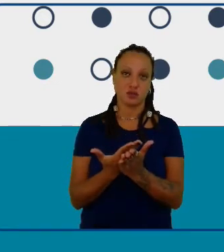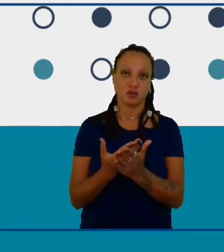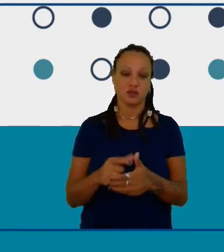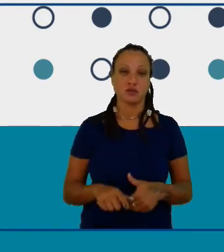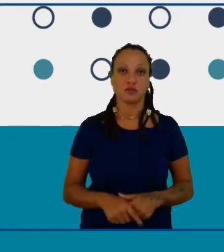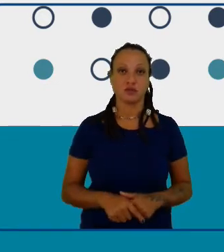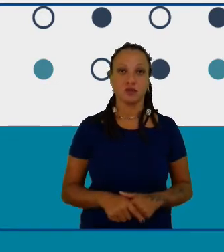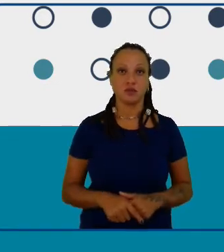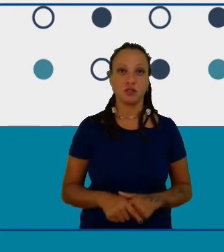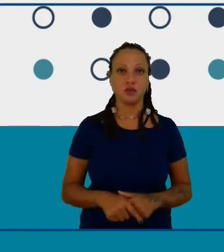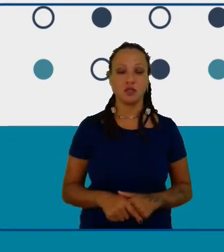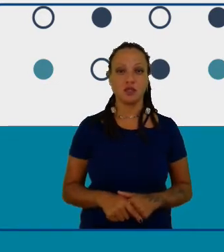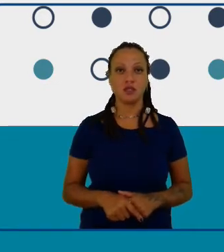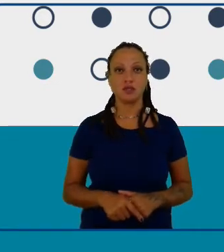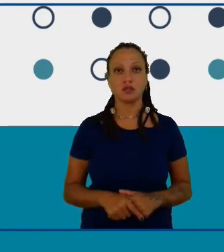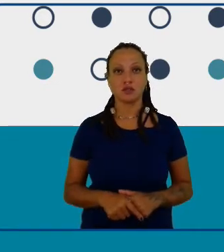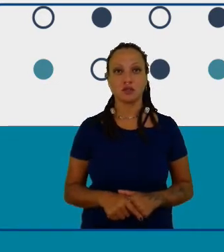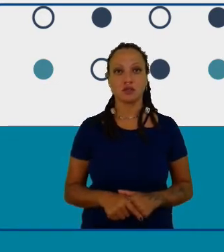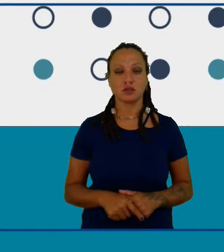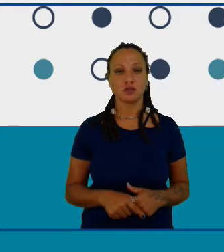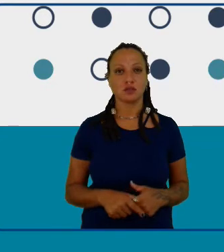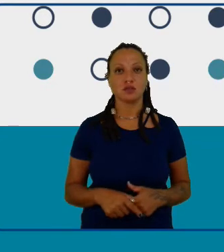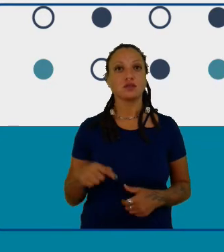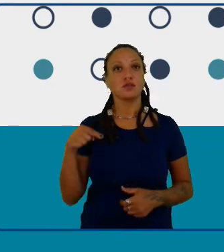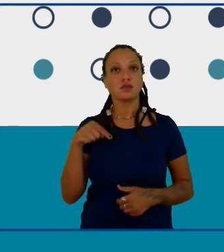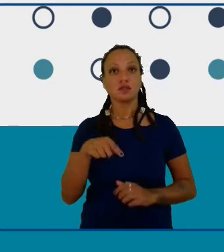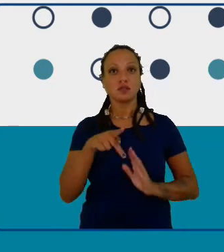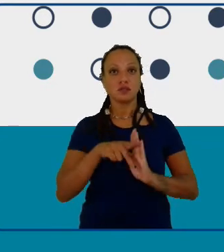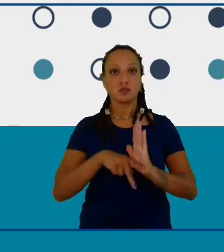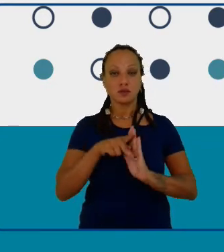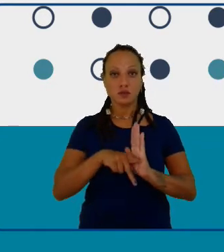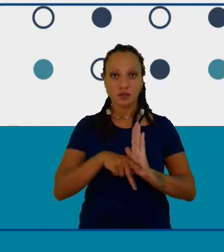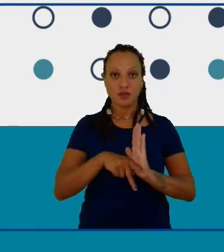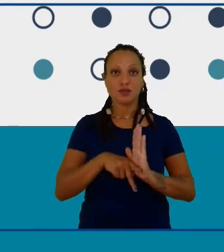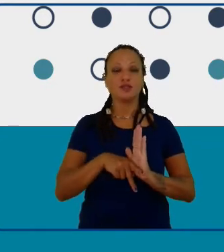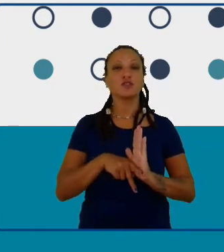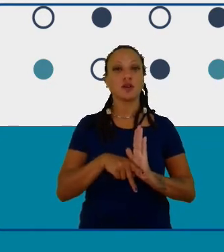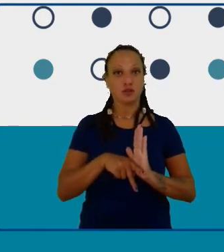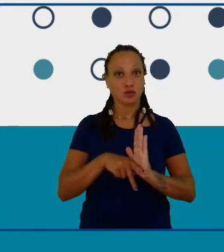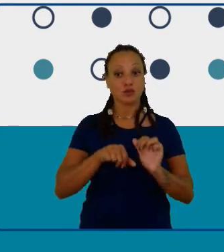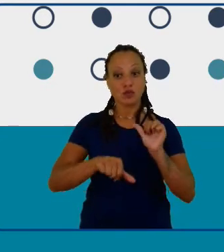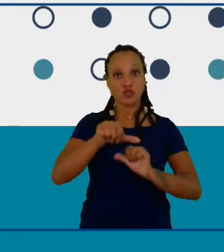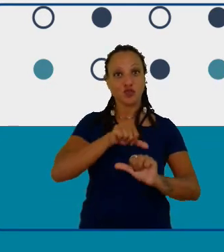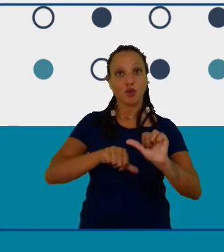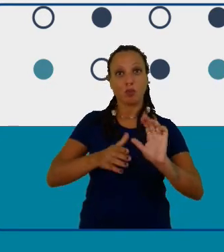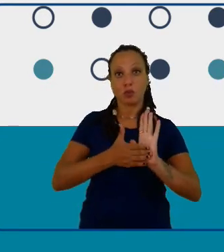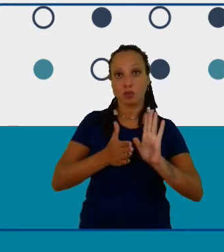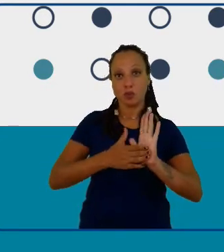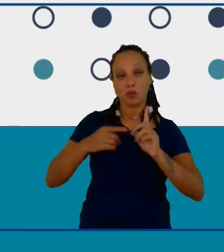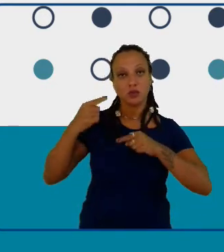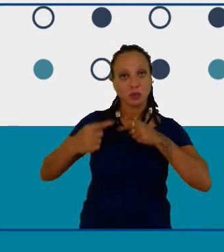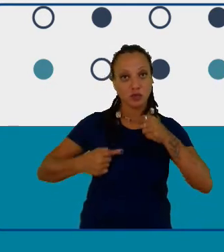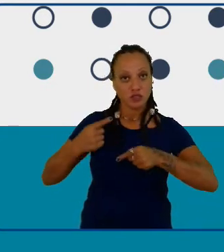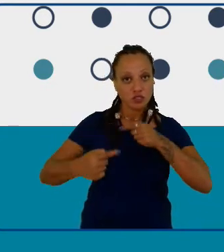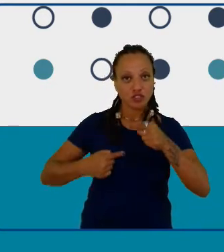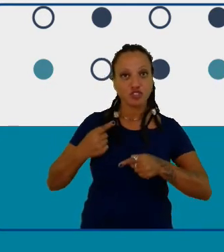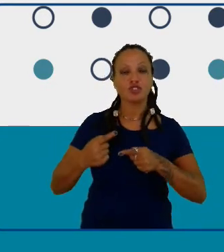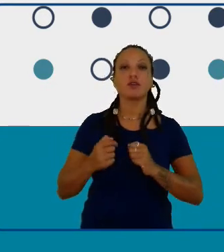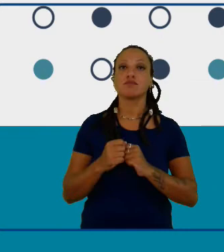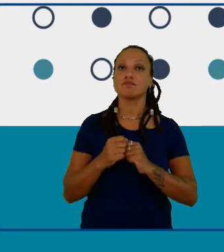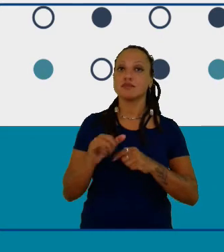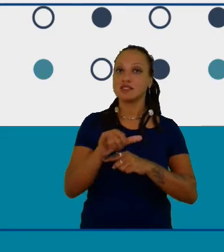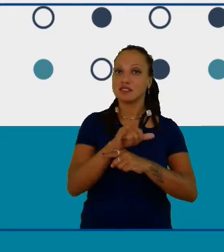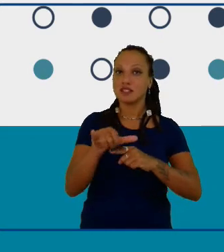e esse projeto ele entrou como política pública ele faz parte do nosso planejamento estratégico da